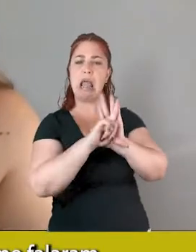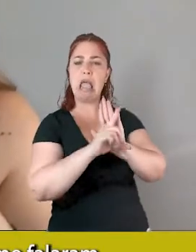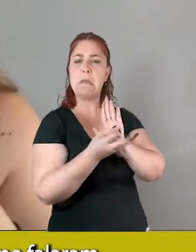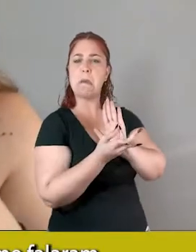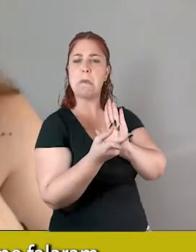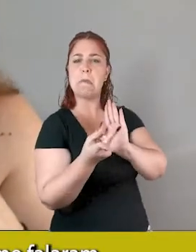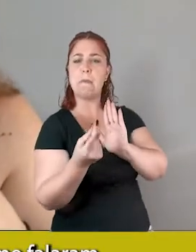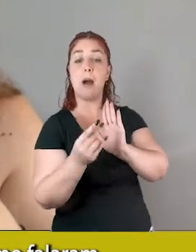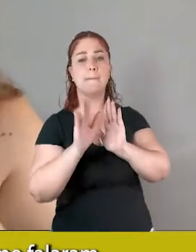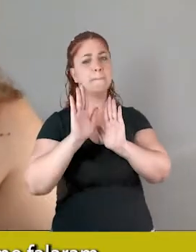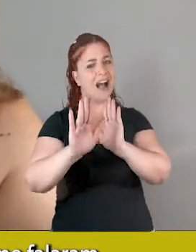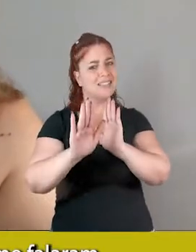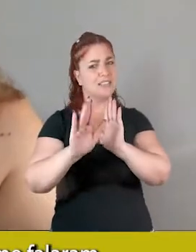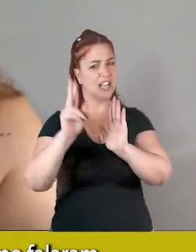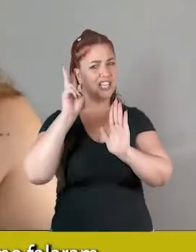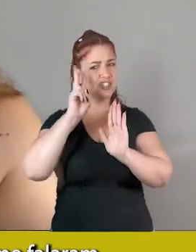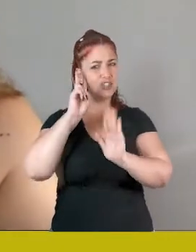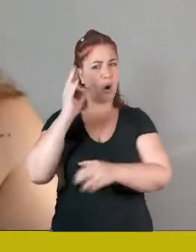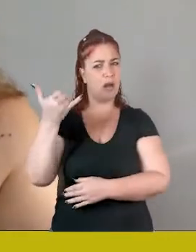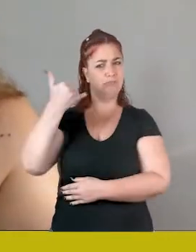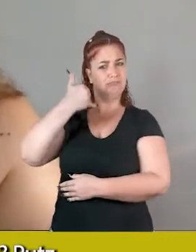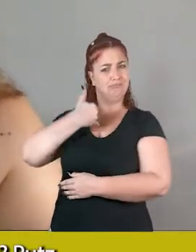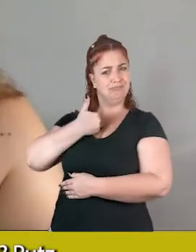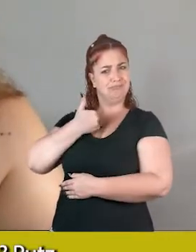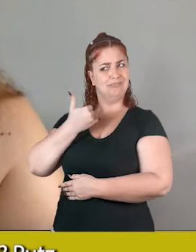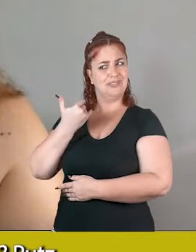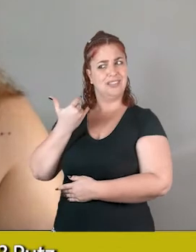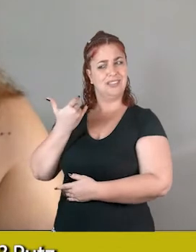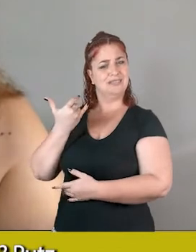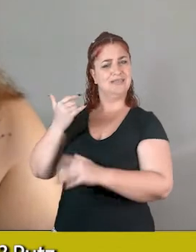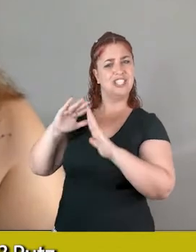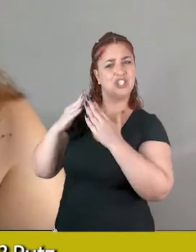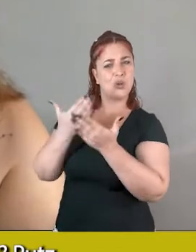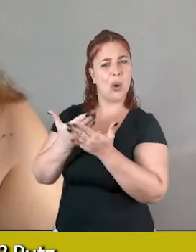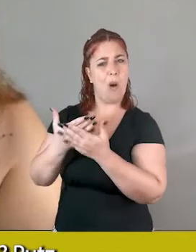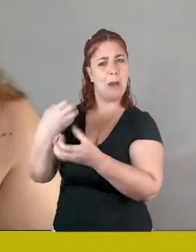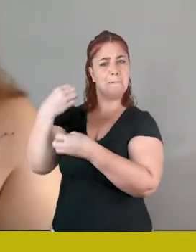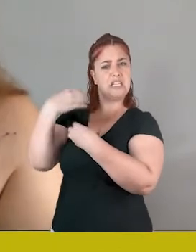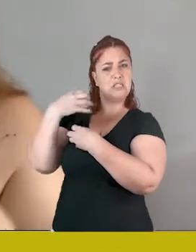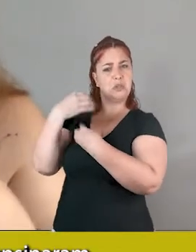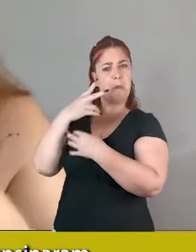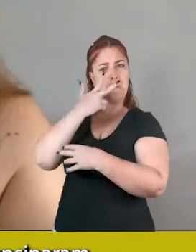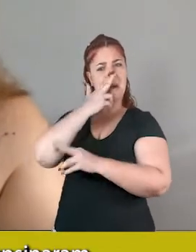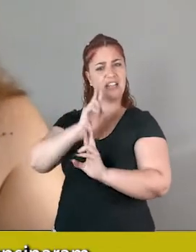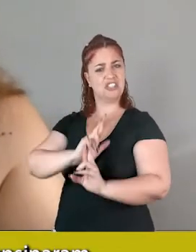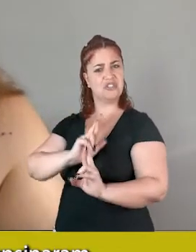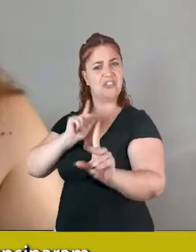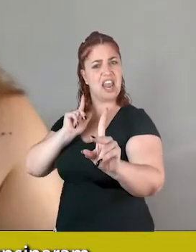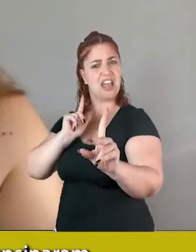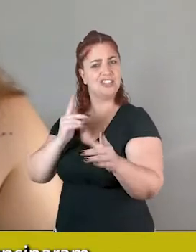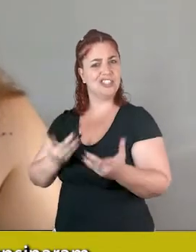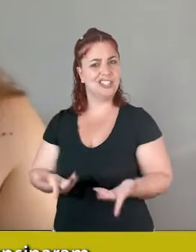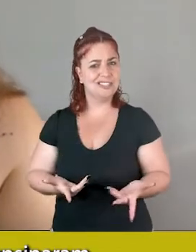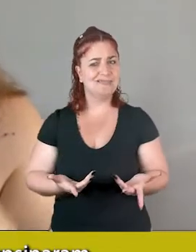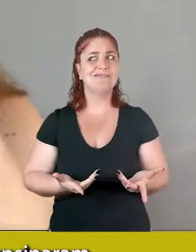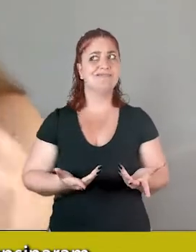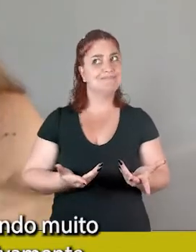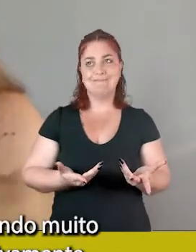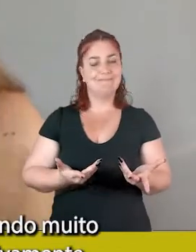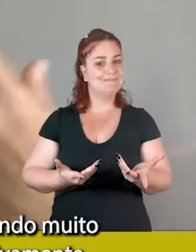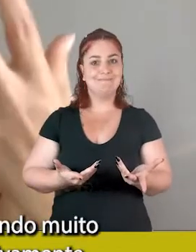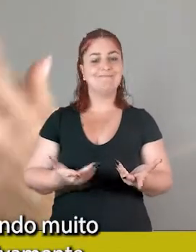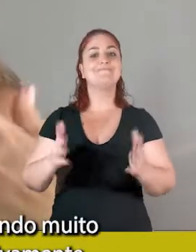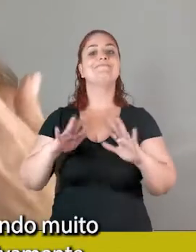mas não foi assim que me falaram, né, era essa sensação, sabe, de, putz, não foi assim que me ensinaram e